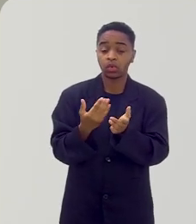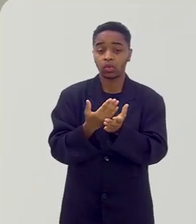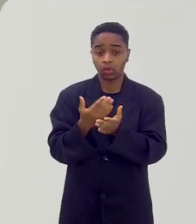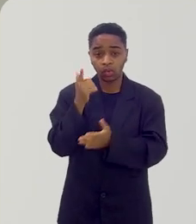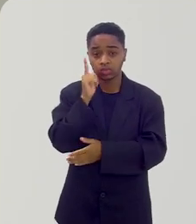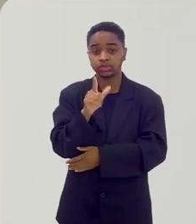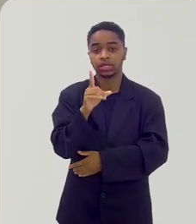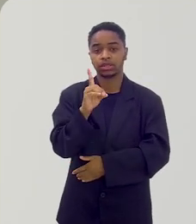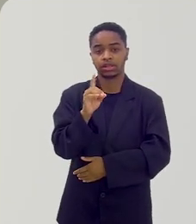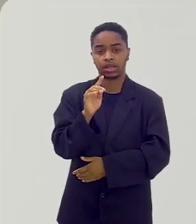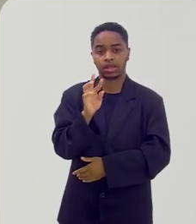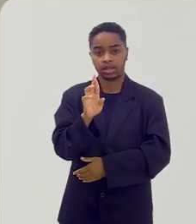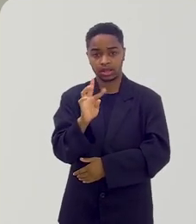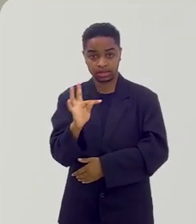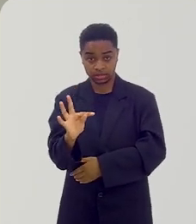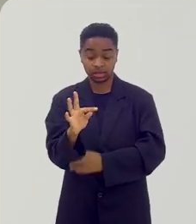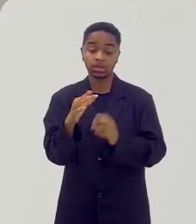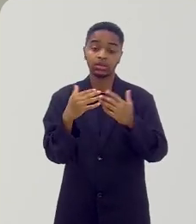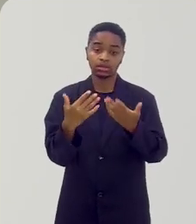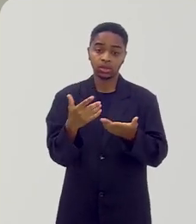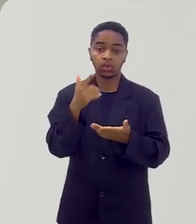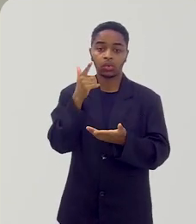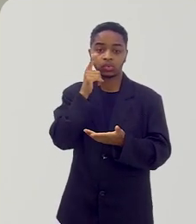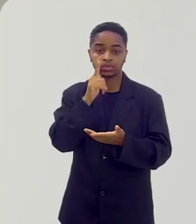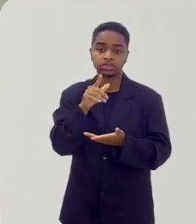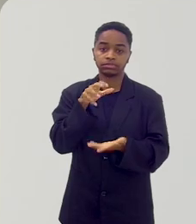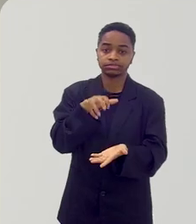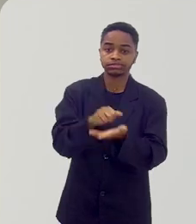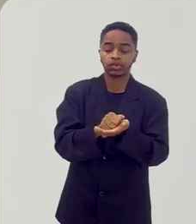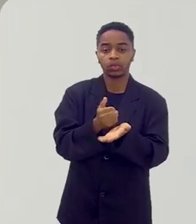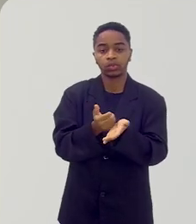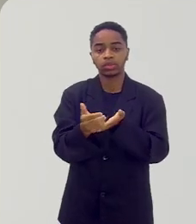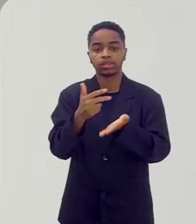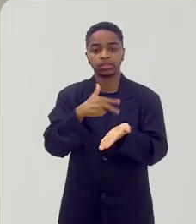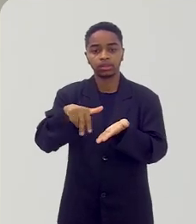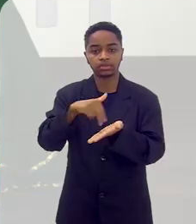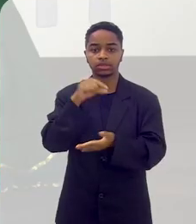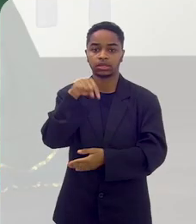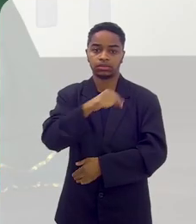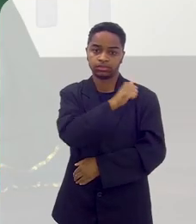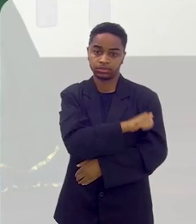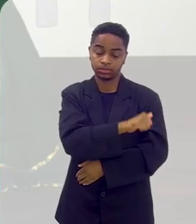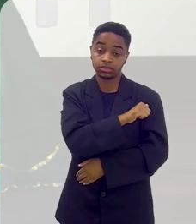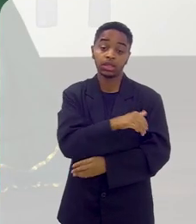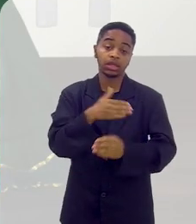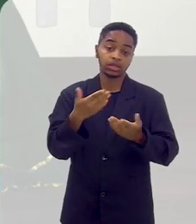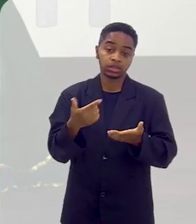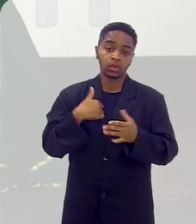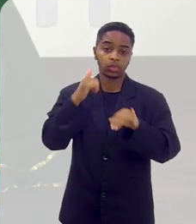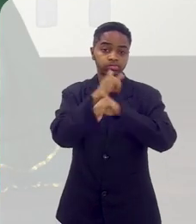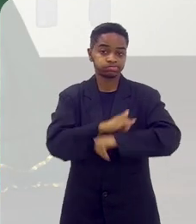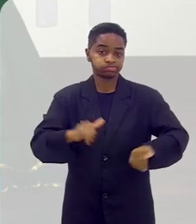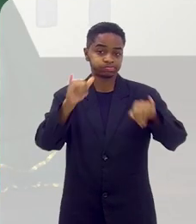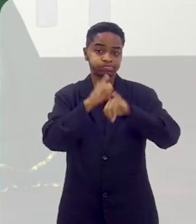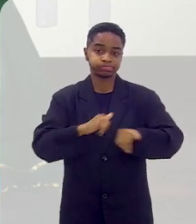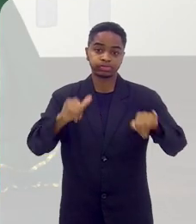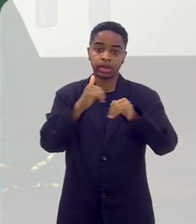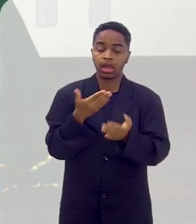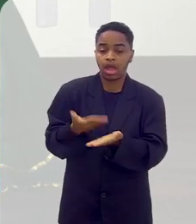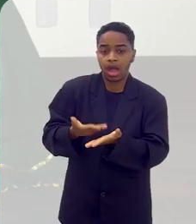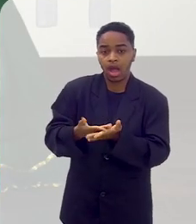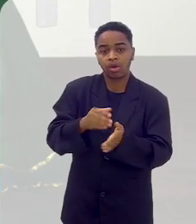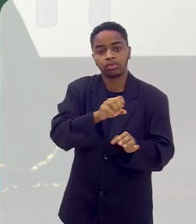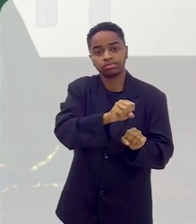Até eu tirar meu DRT, né? Pelo Sindicato de Dança do Rio de Janeiro. E aí, comecei a fazer propaganda,